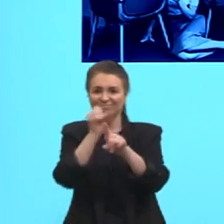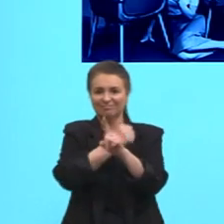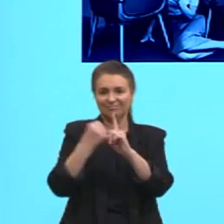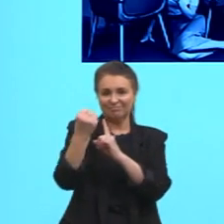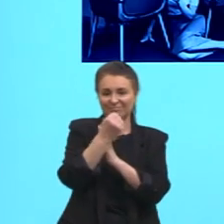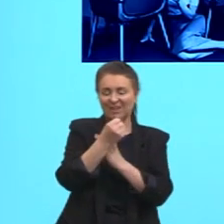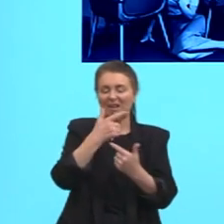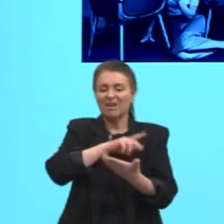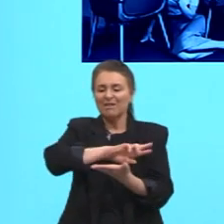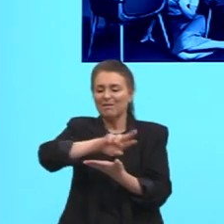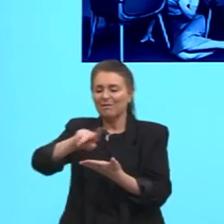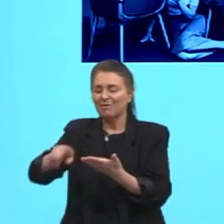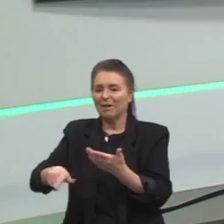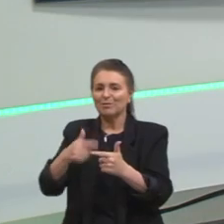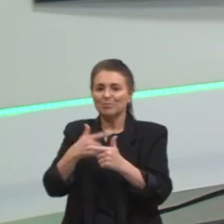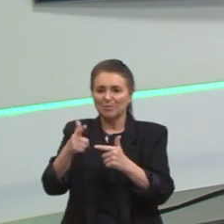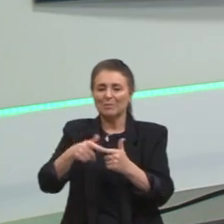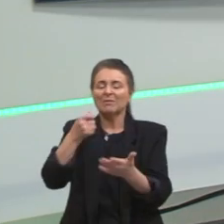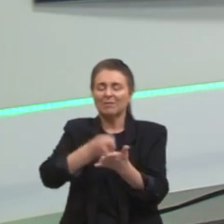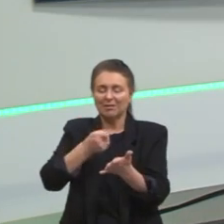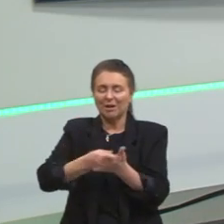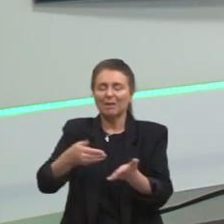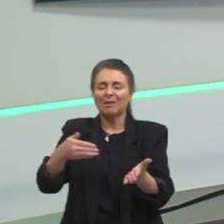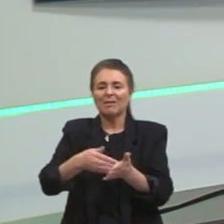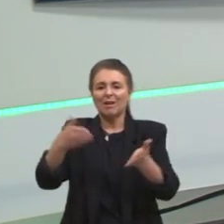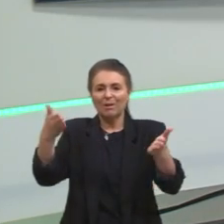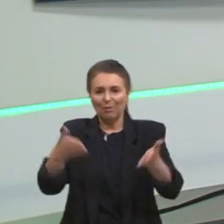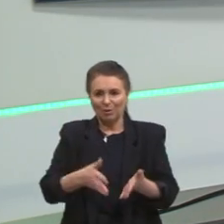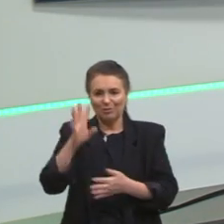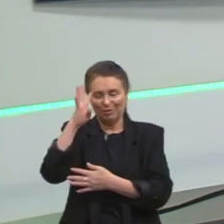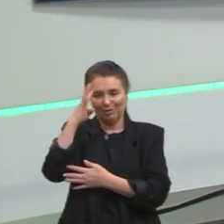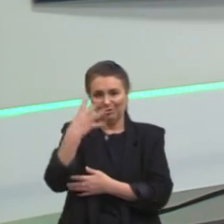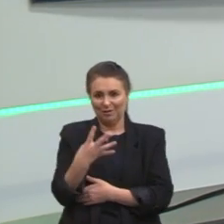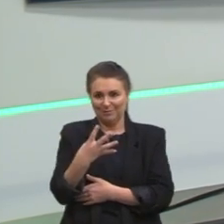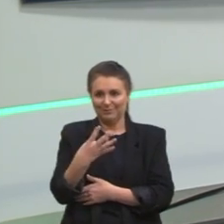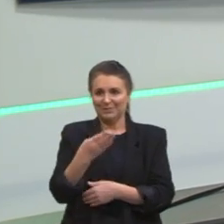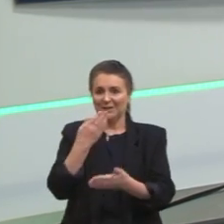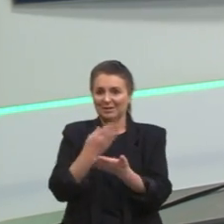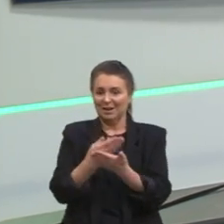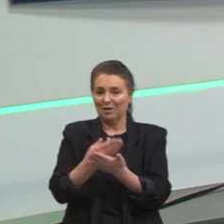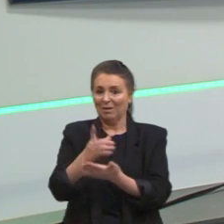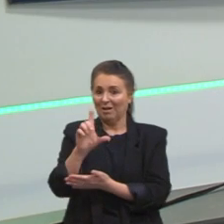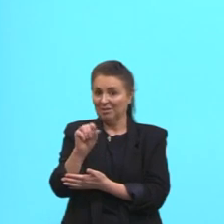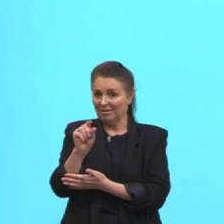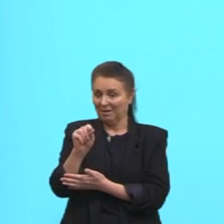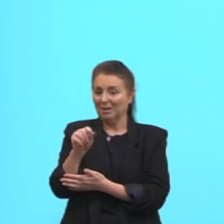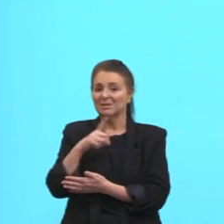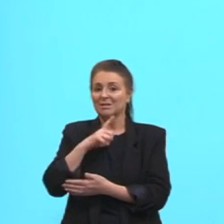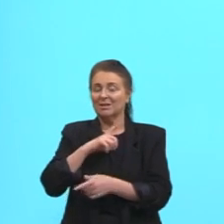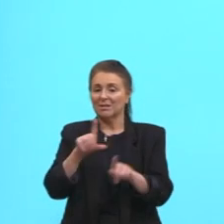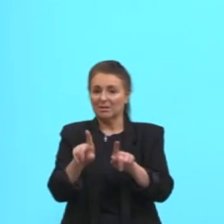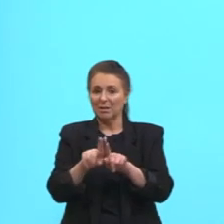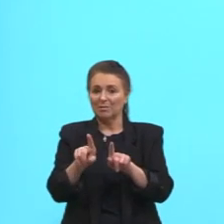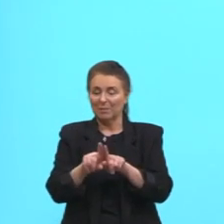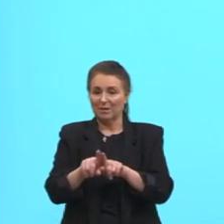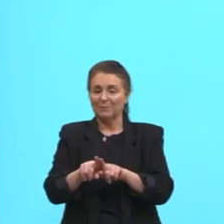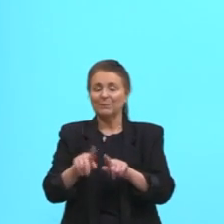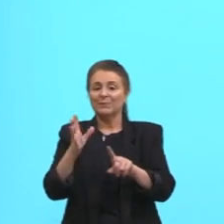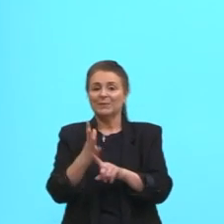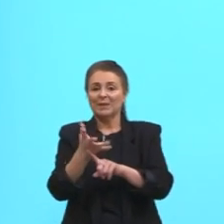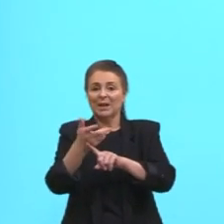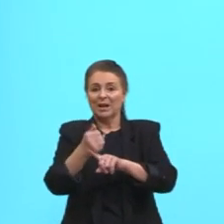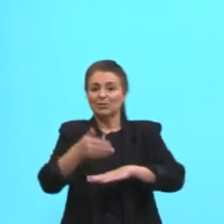que a gente está até hoje tentando resolver. Nesta aula aqui, aula 10, a gente, falando de arte contemporânea,